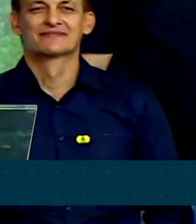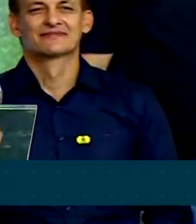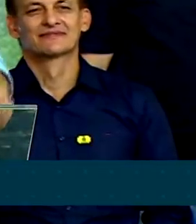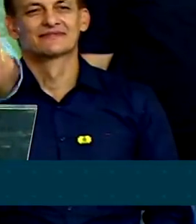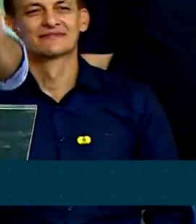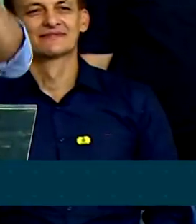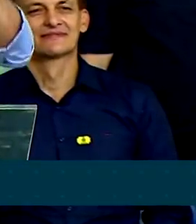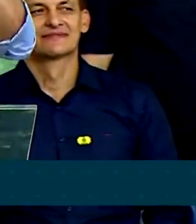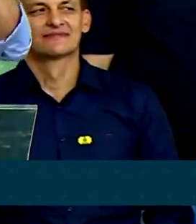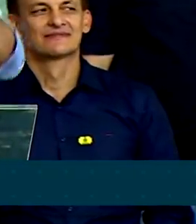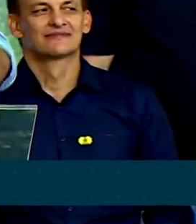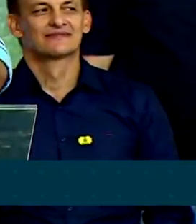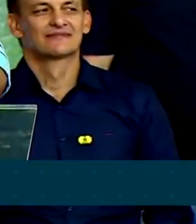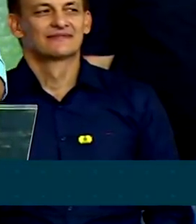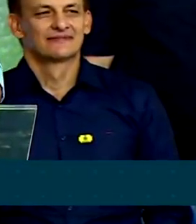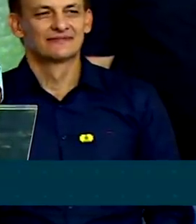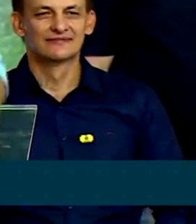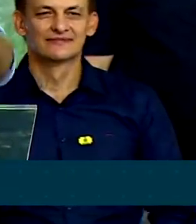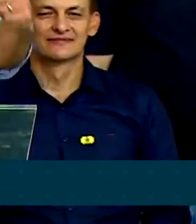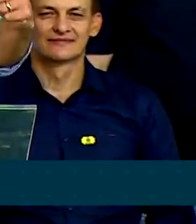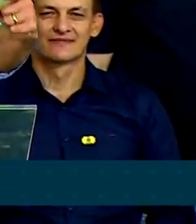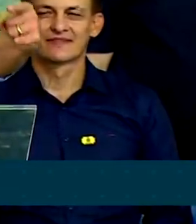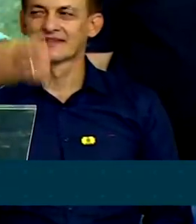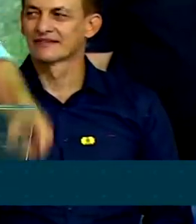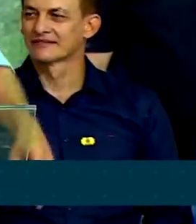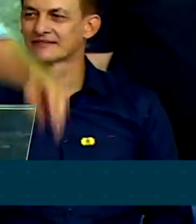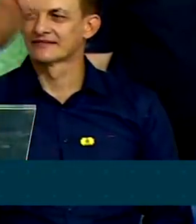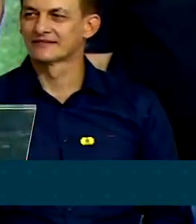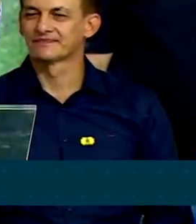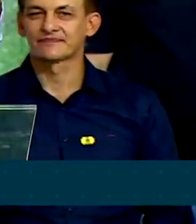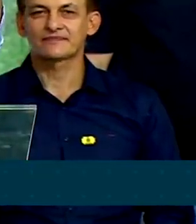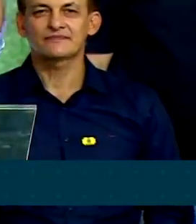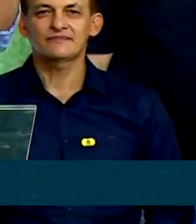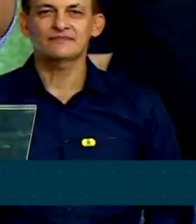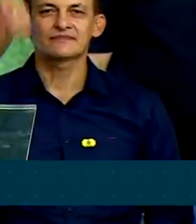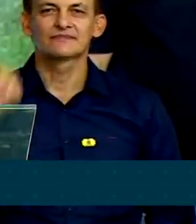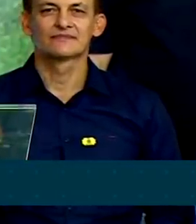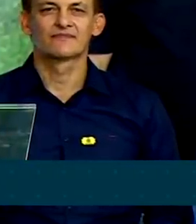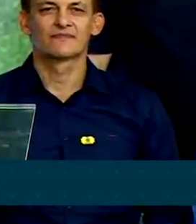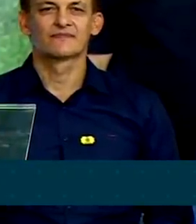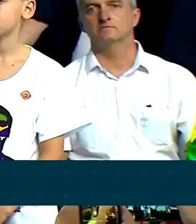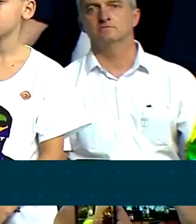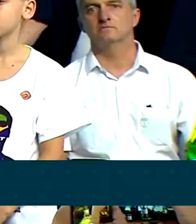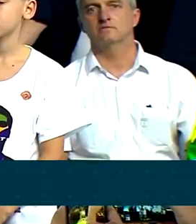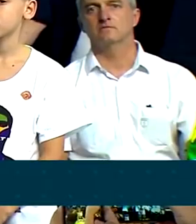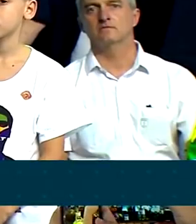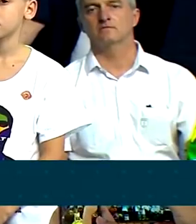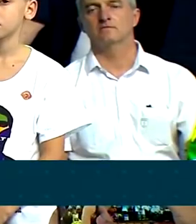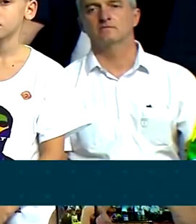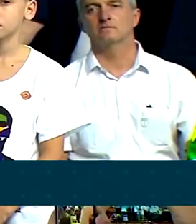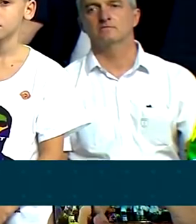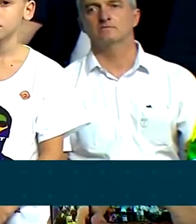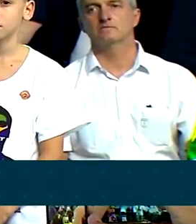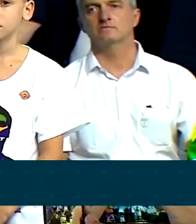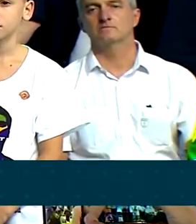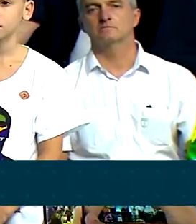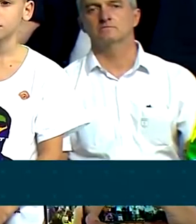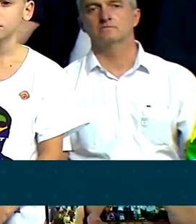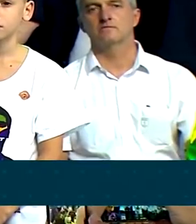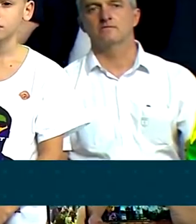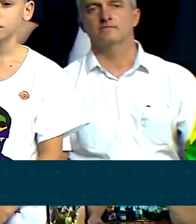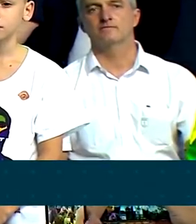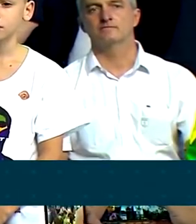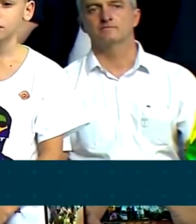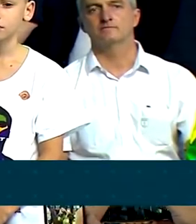de ficar por pelo menos mais dois anos e, além disso, ainda recebe mais 200 reais. Criamos programas